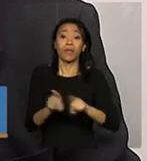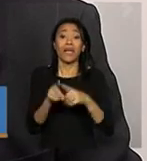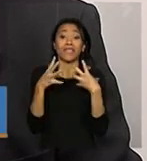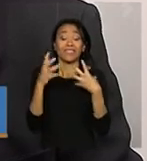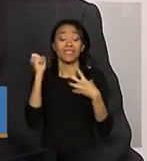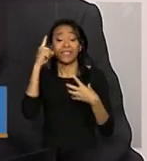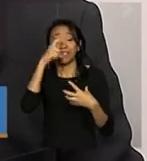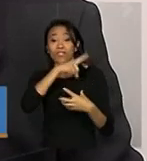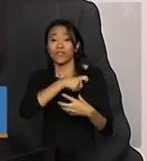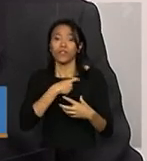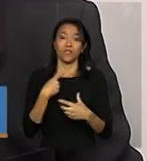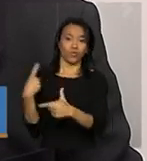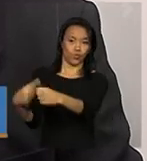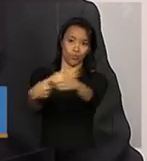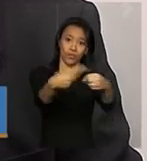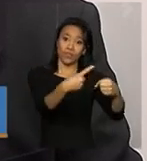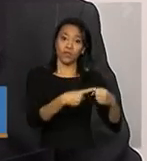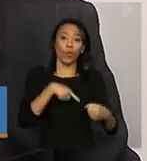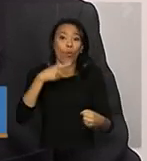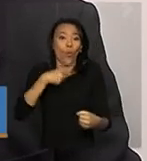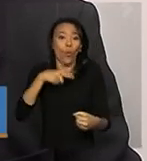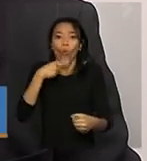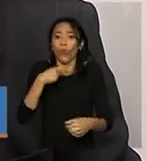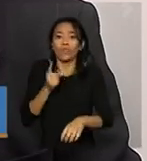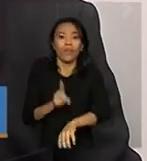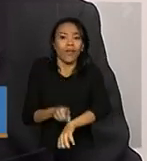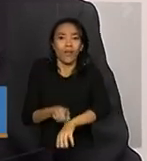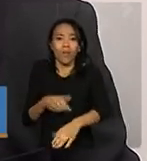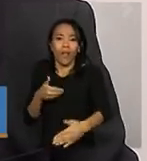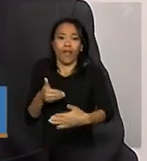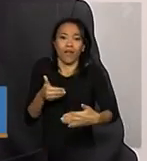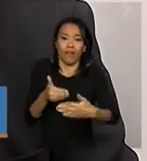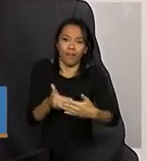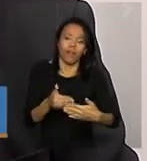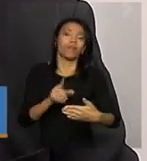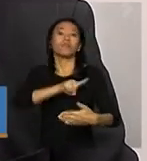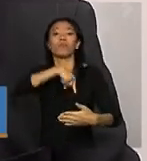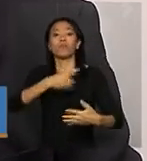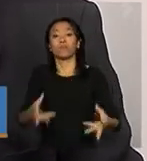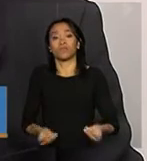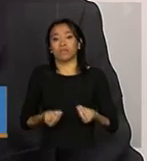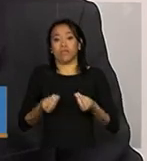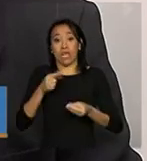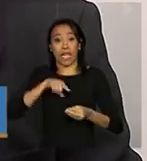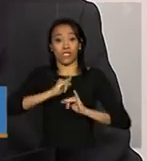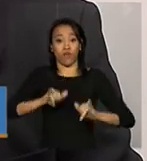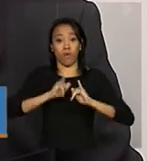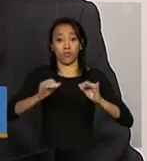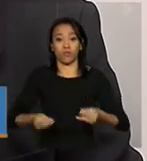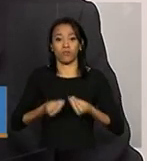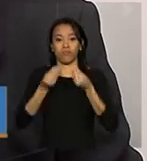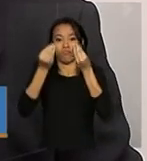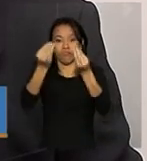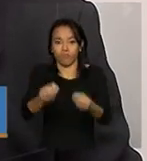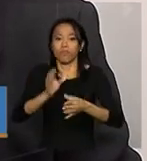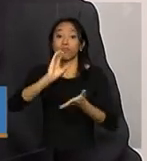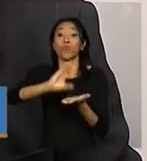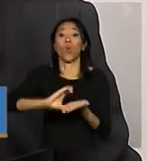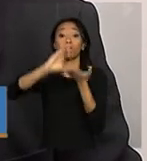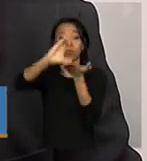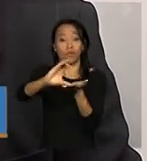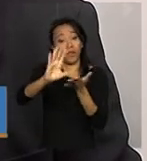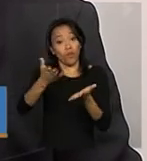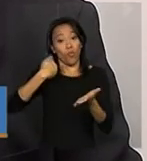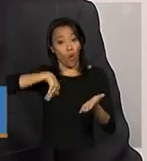concluir o preenchimento e encaminhar para o Conselho, né? E nós, o Ministério, fez um